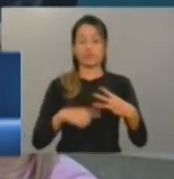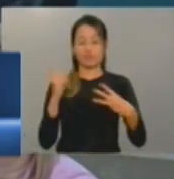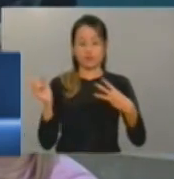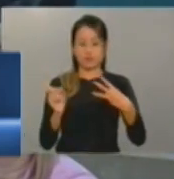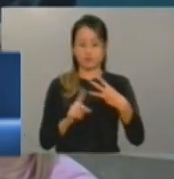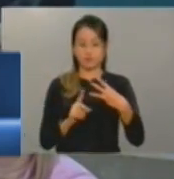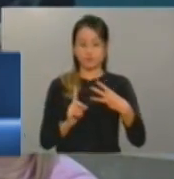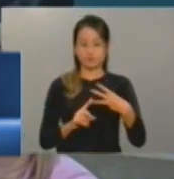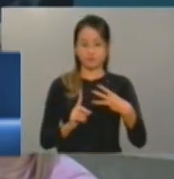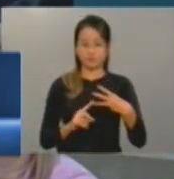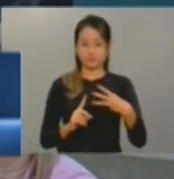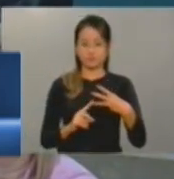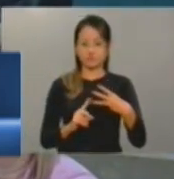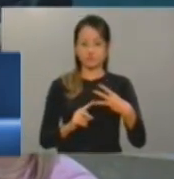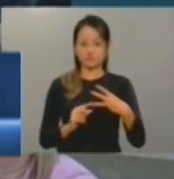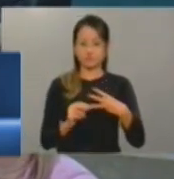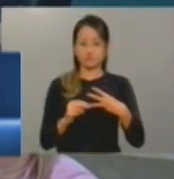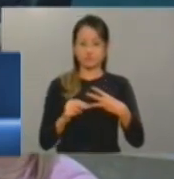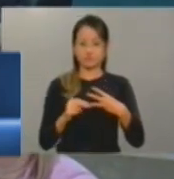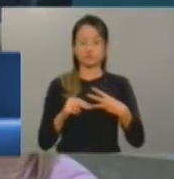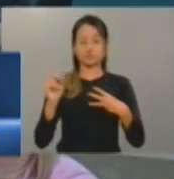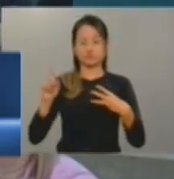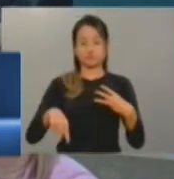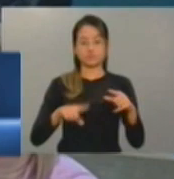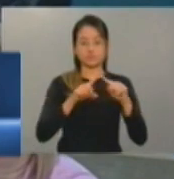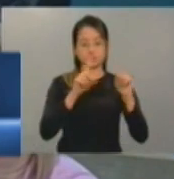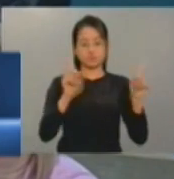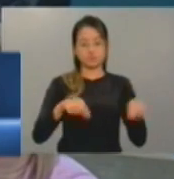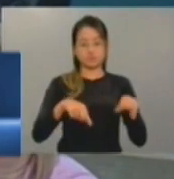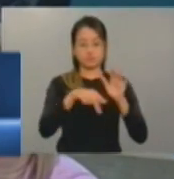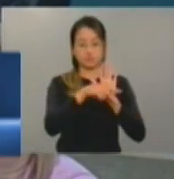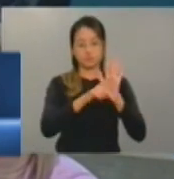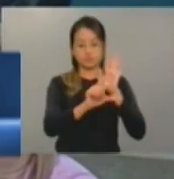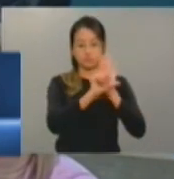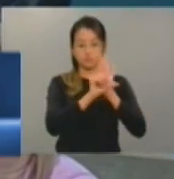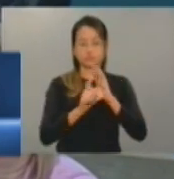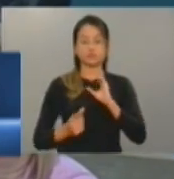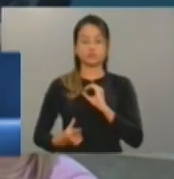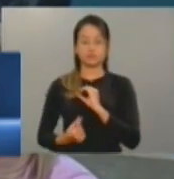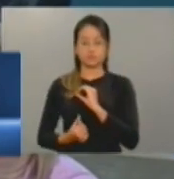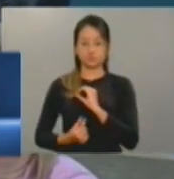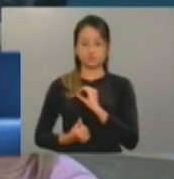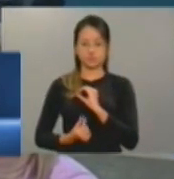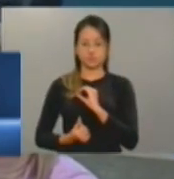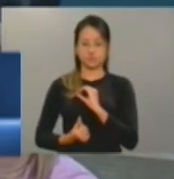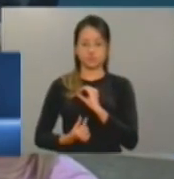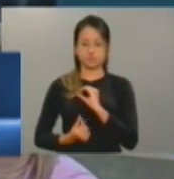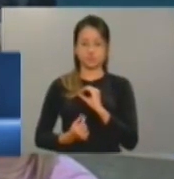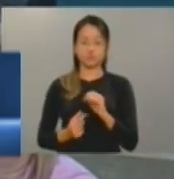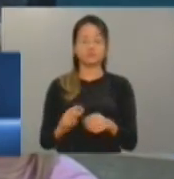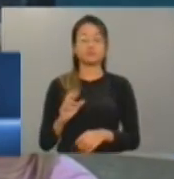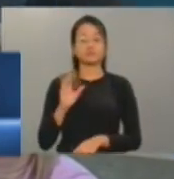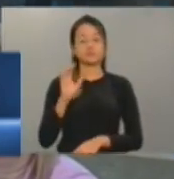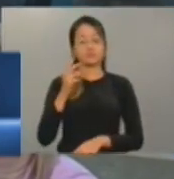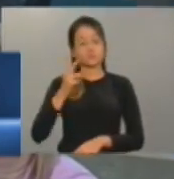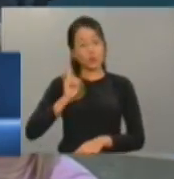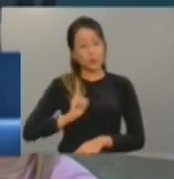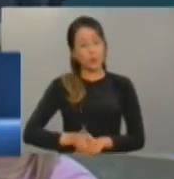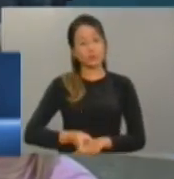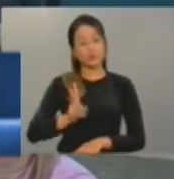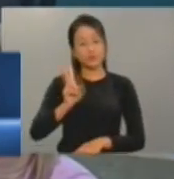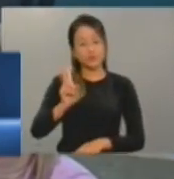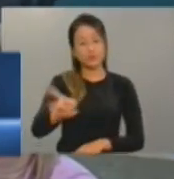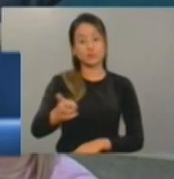eu tomei ciência, pelo projeto de lei orçamentária do Estado, que o Estado continua a